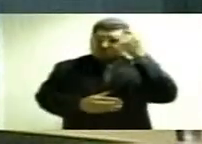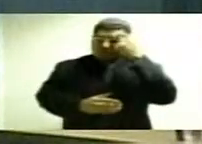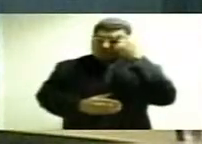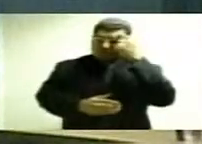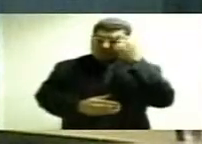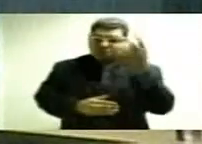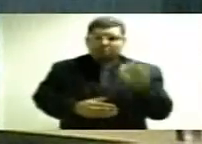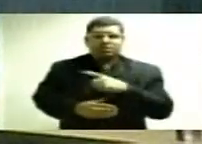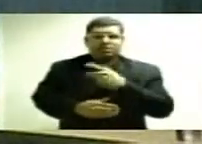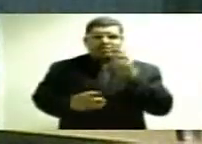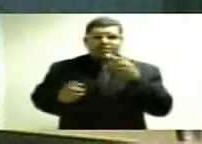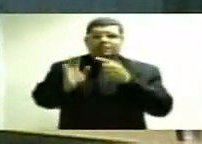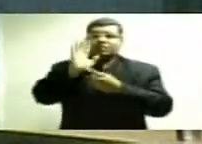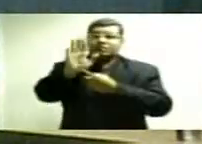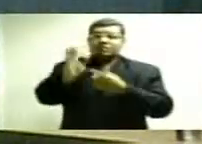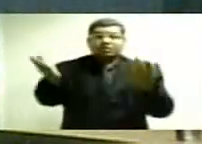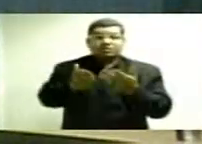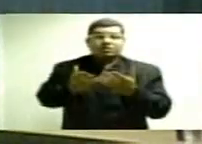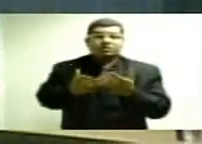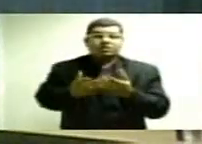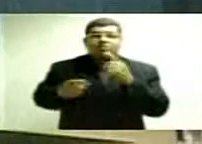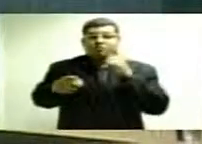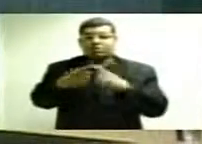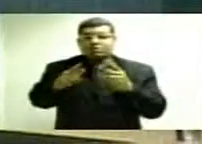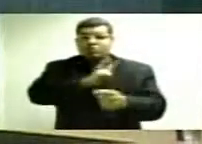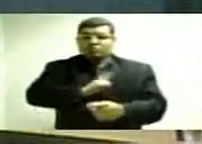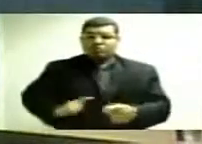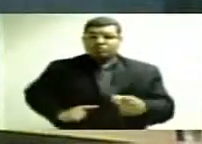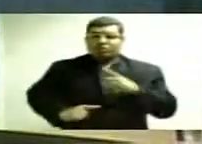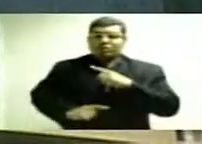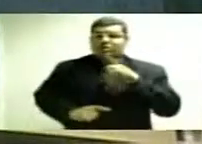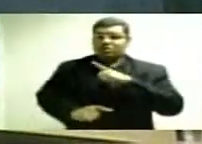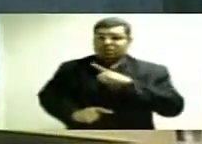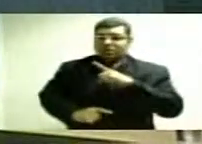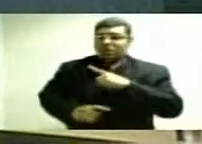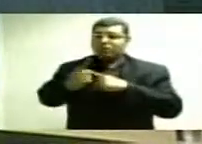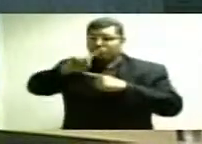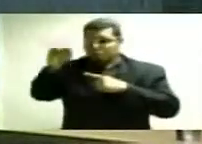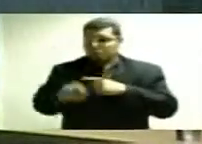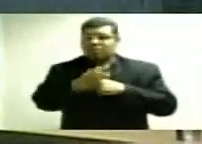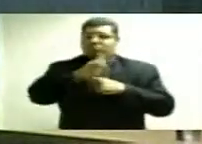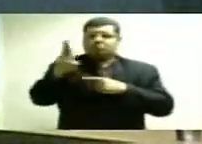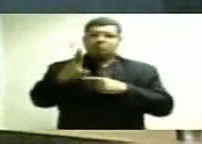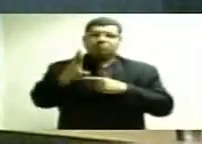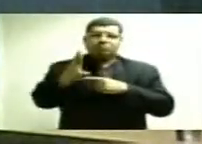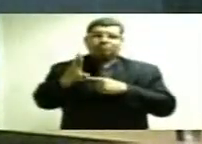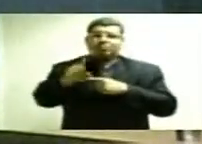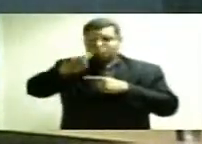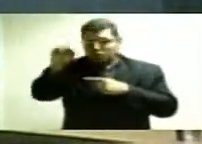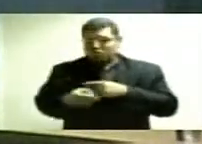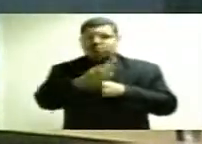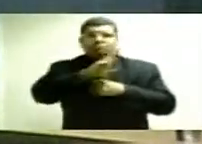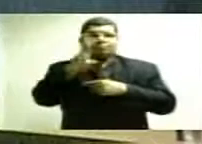de me indignar e de me espantar. Porque é o governo que deve um bilhão de reais, um